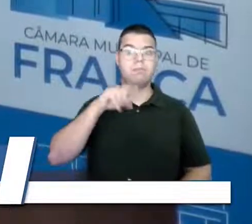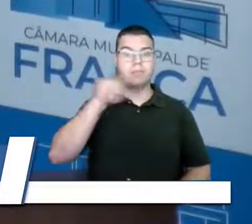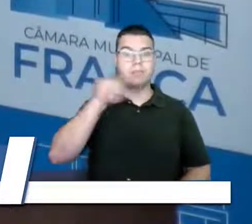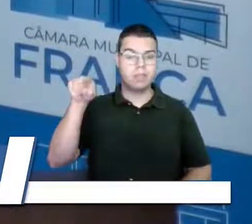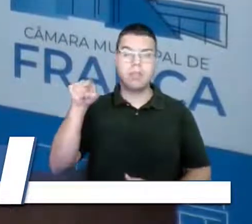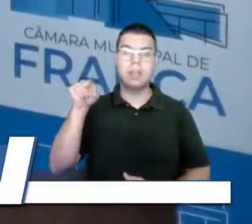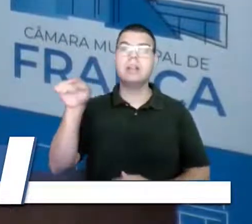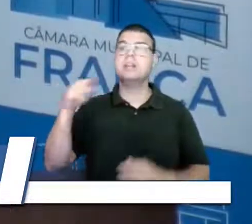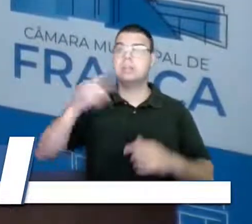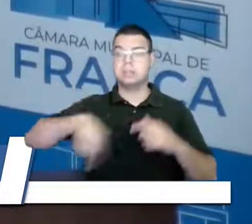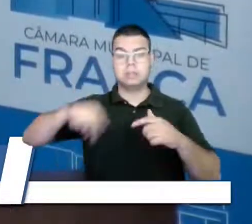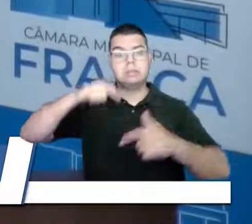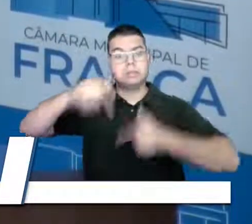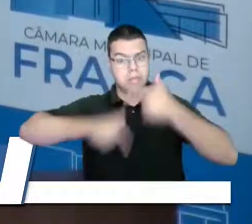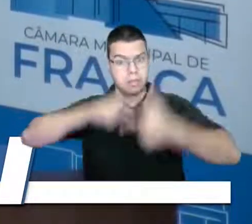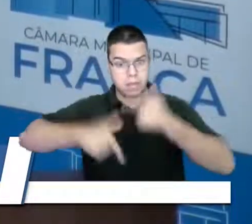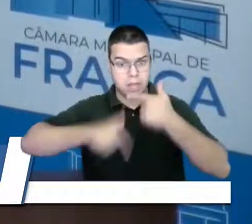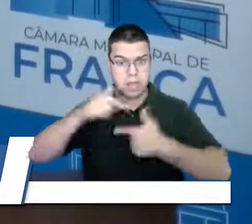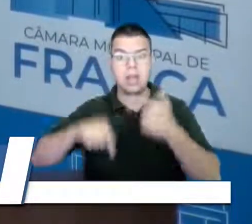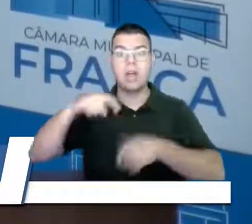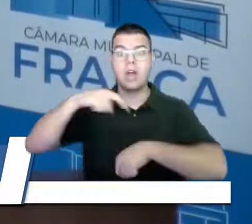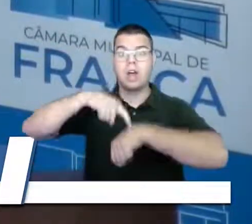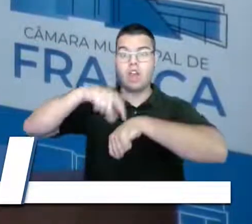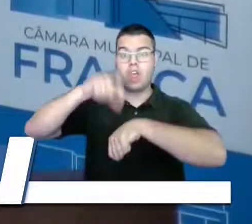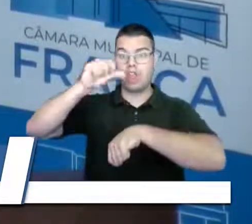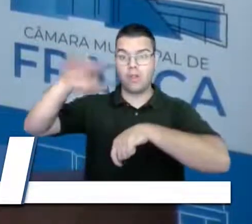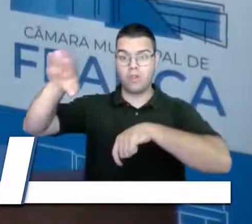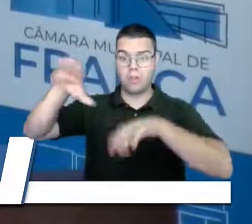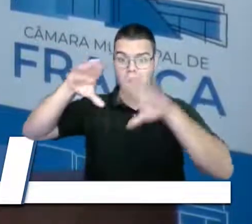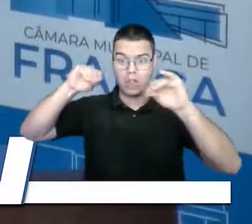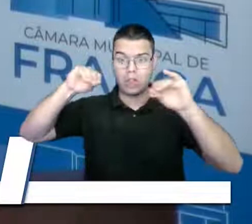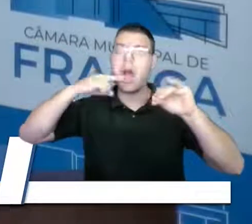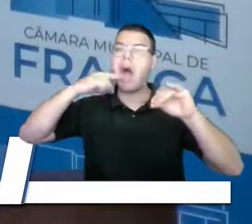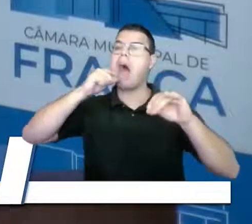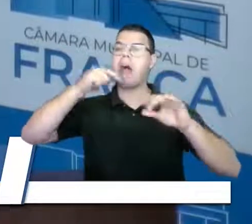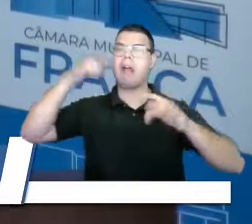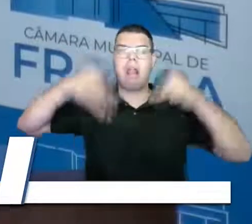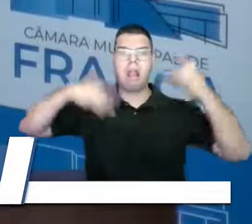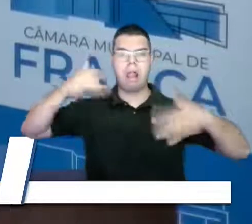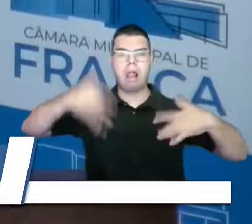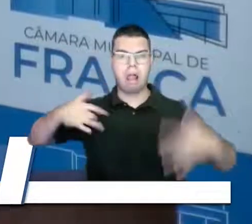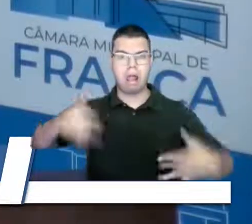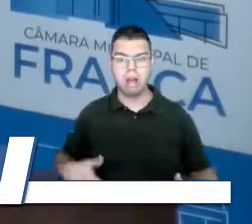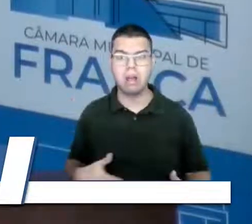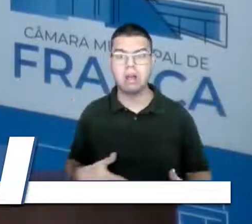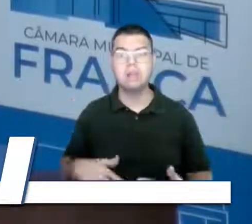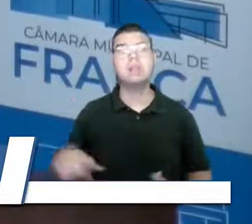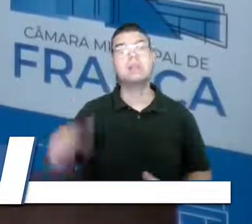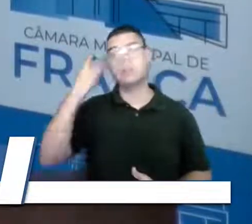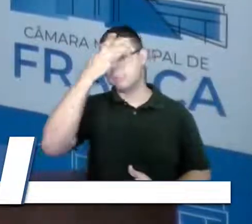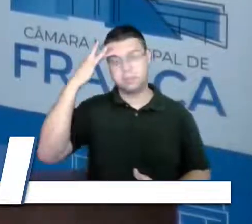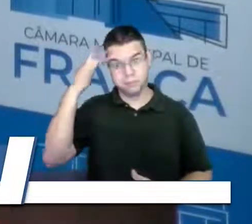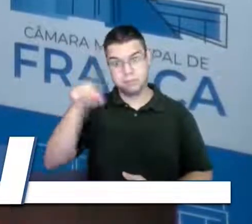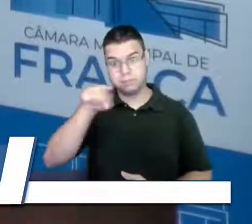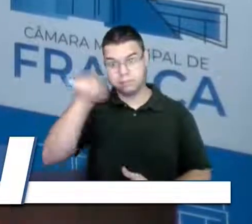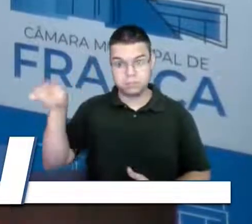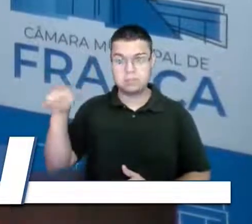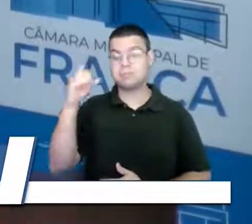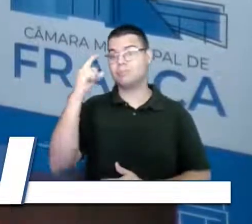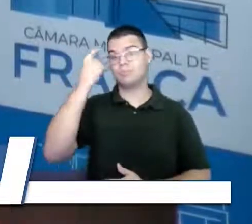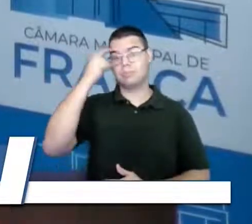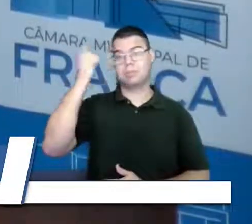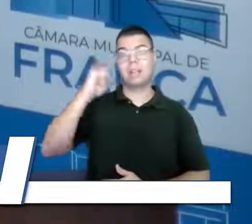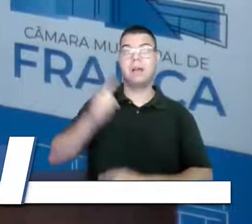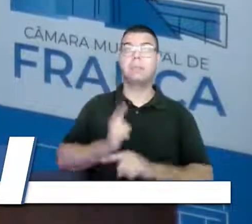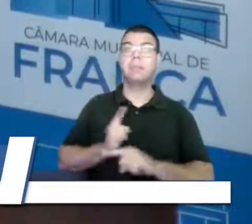trabalhando, estou aqui, nove e meia da noite, todo molhado, e a pessoa lá da casa, sabe lá por que, cargas